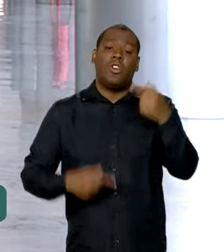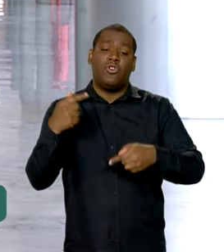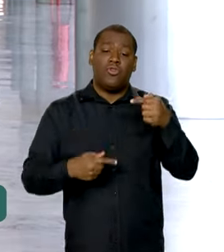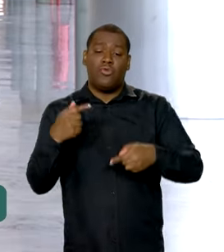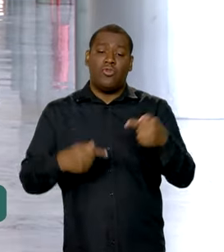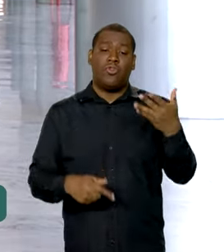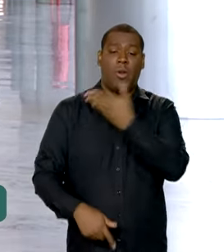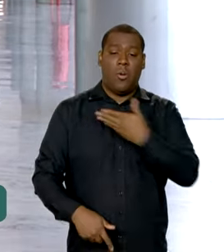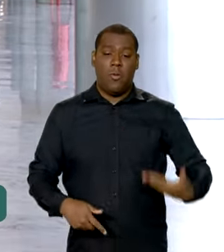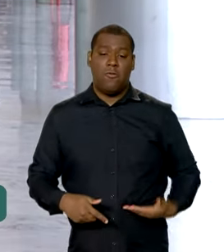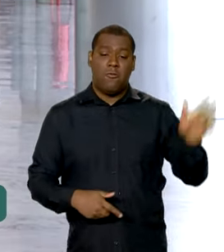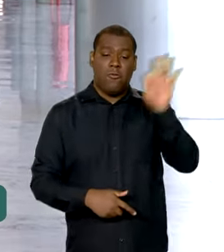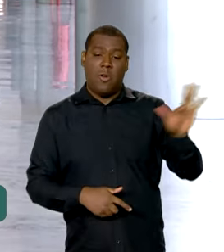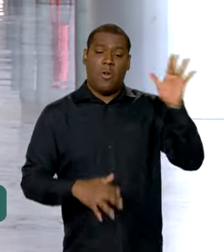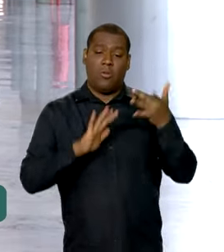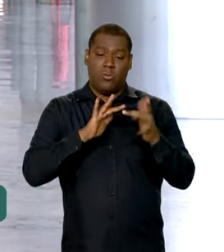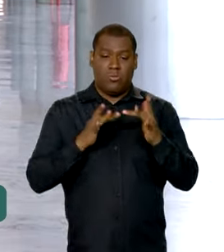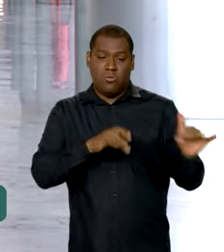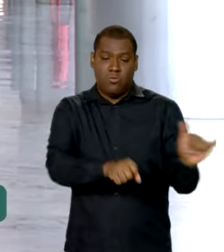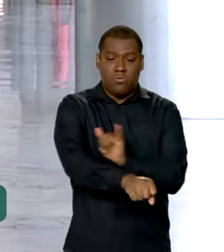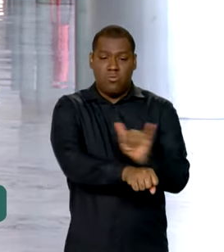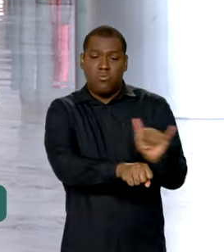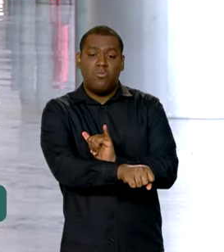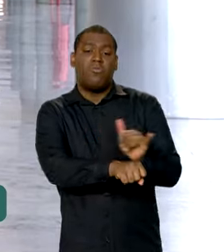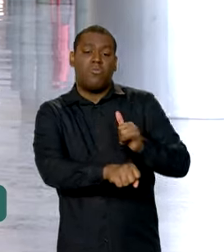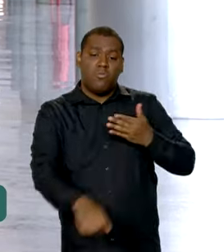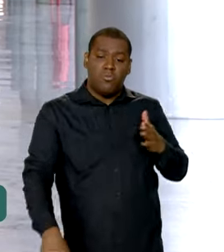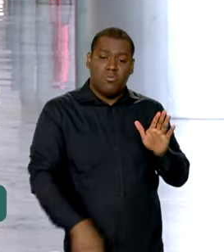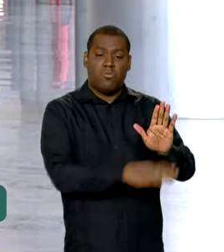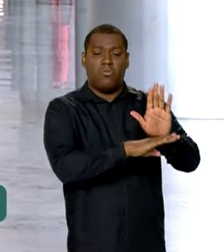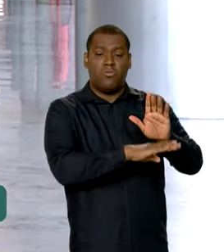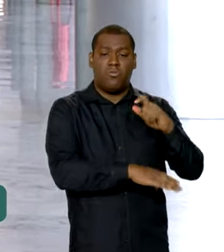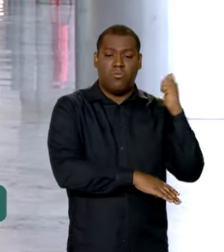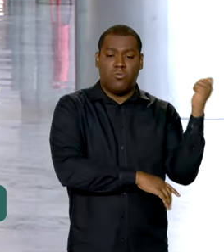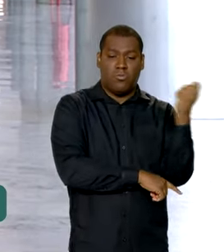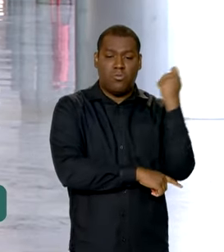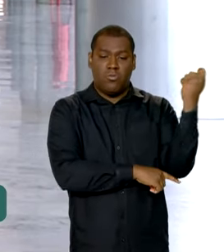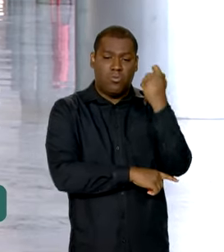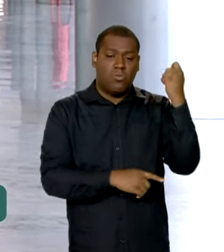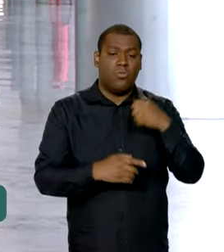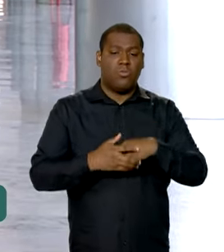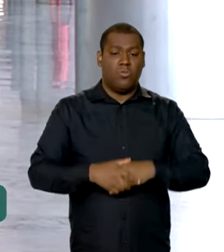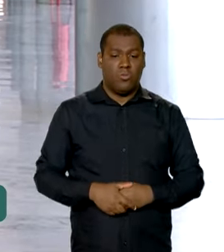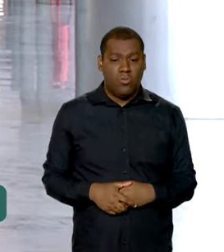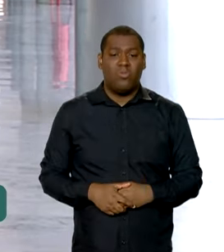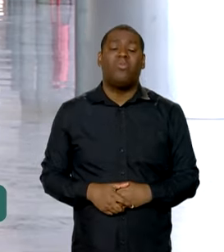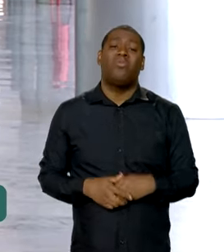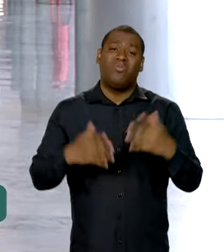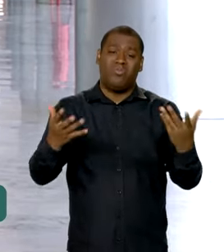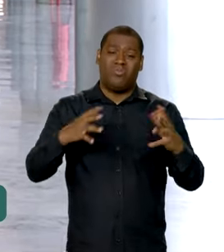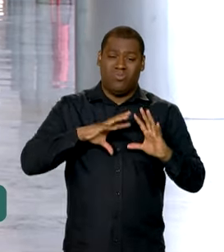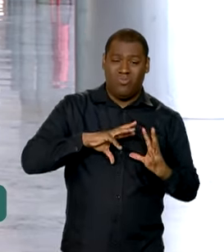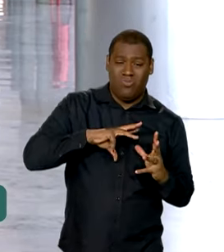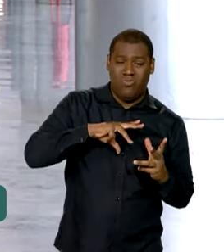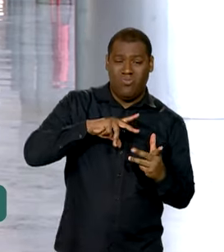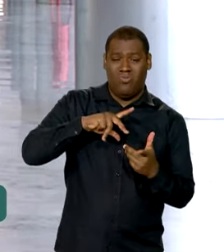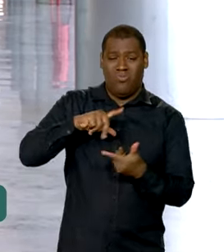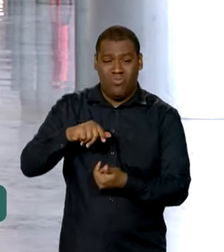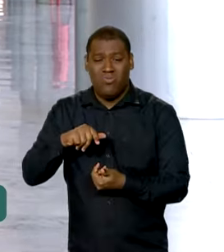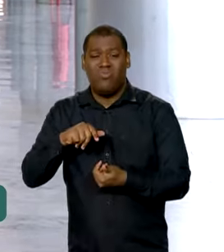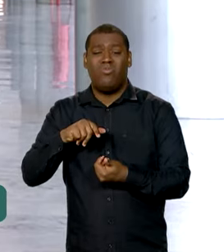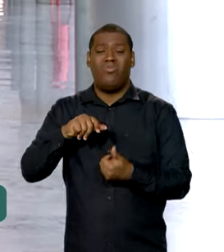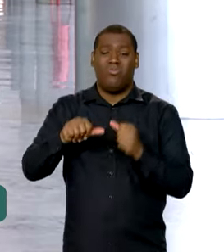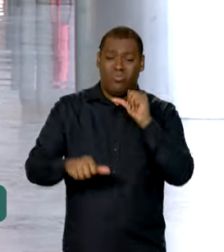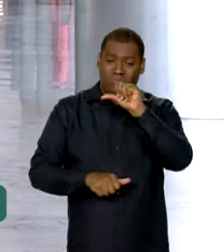em resposta às fortes chuvas que atingem o Estado. O presidente disse que o mundo passa por um processo de transformação